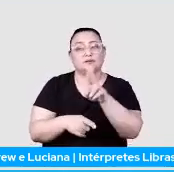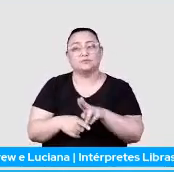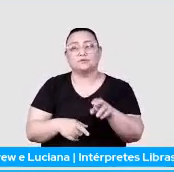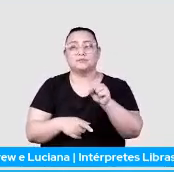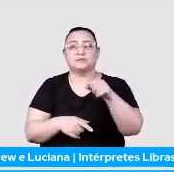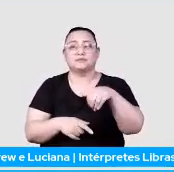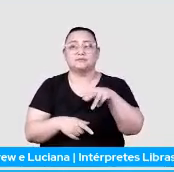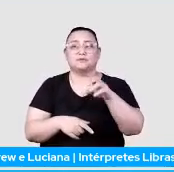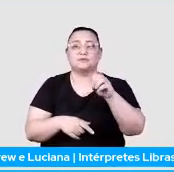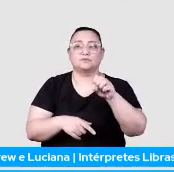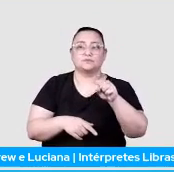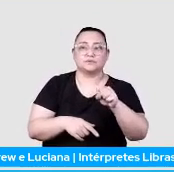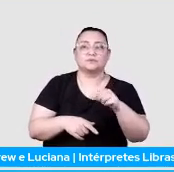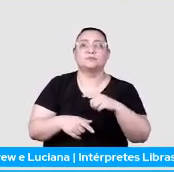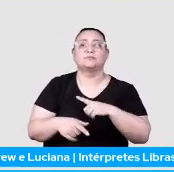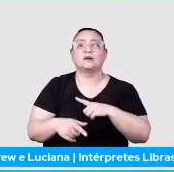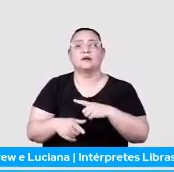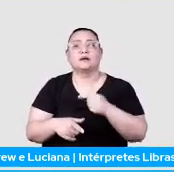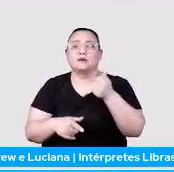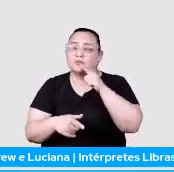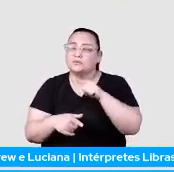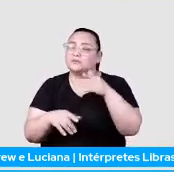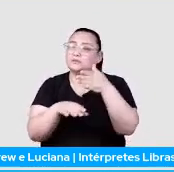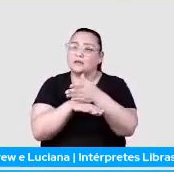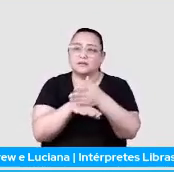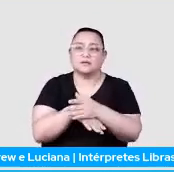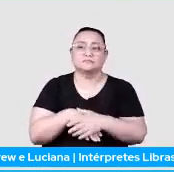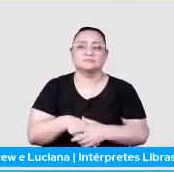poder ter acesso a essas informações.